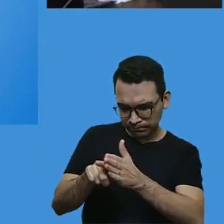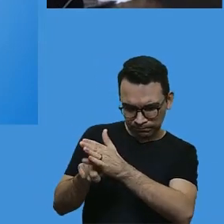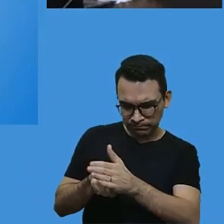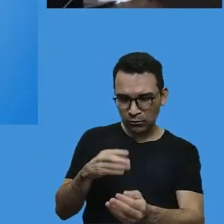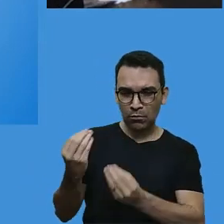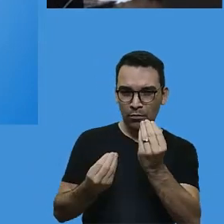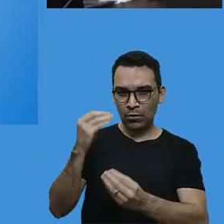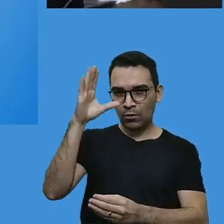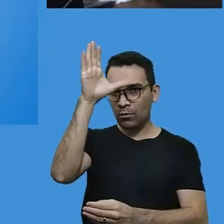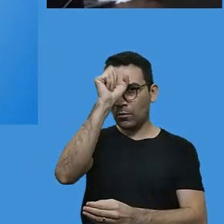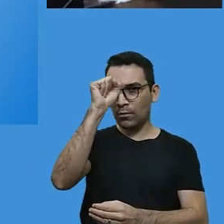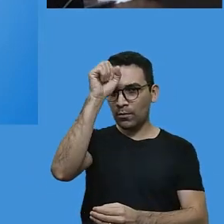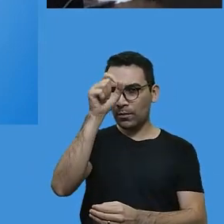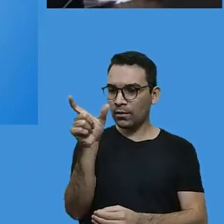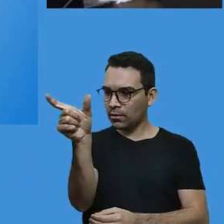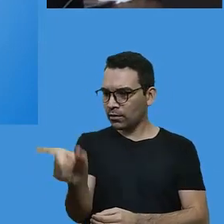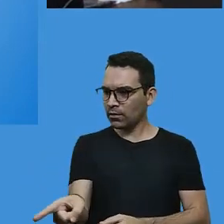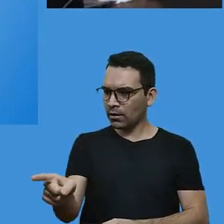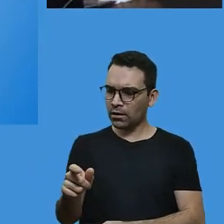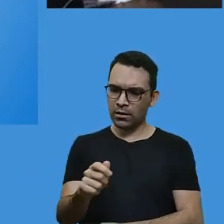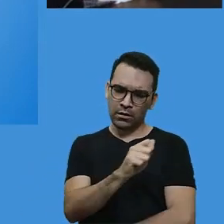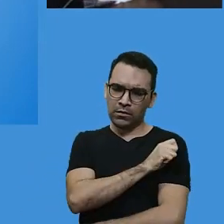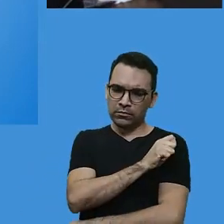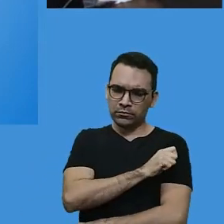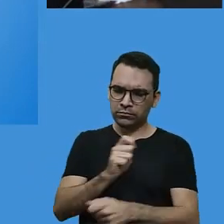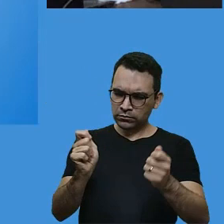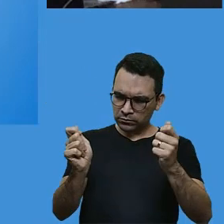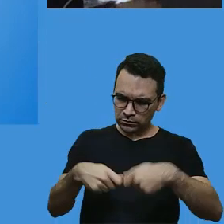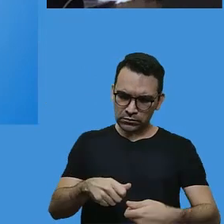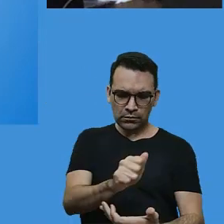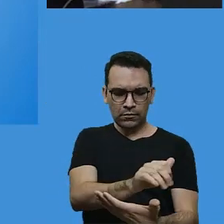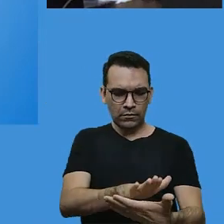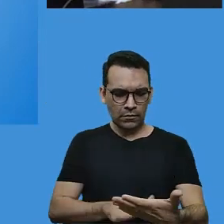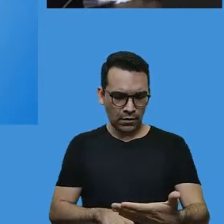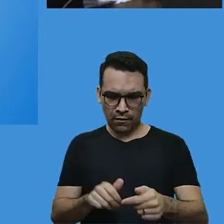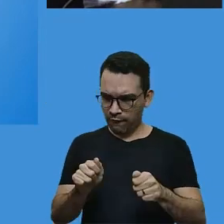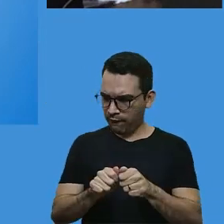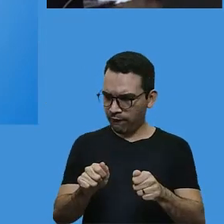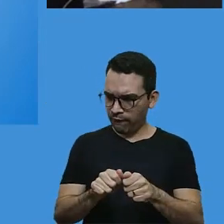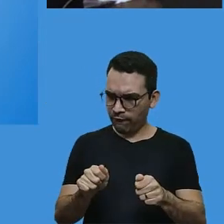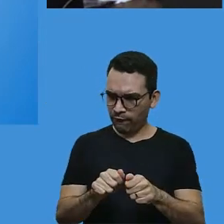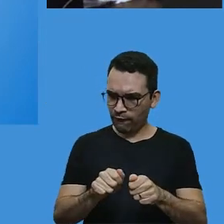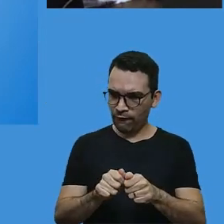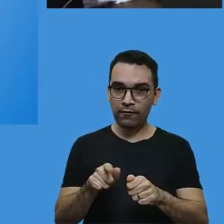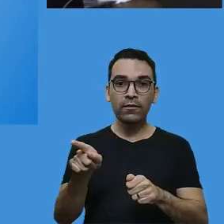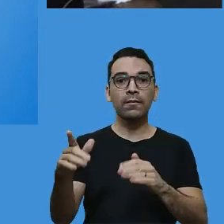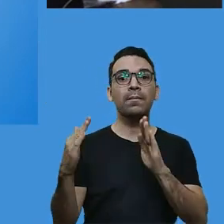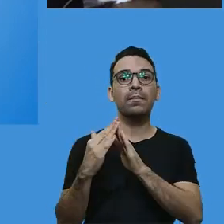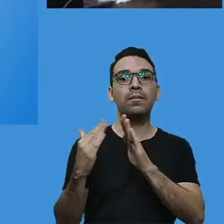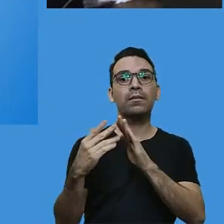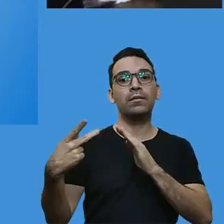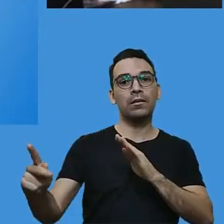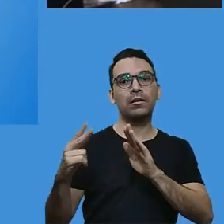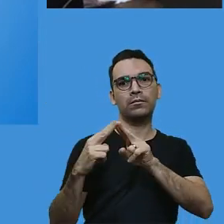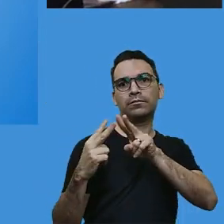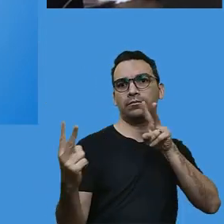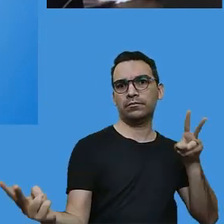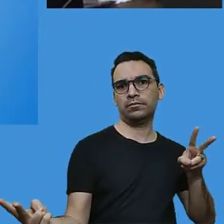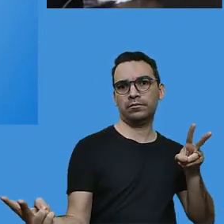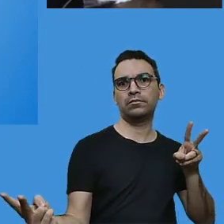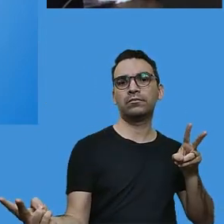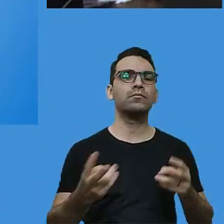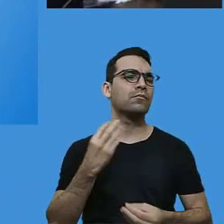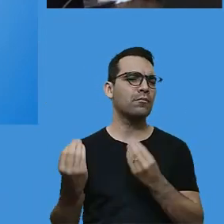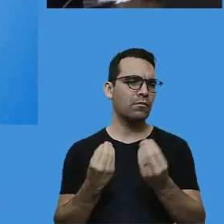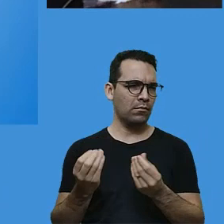é saber se o meu aluno consegue desenvolver as atividades não presenciais, sem auxílio, se